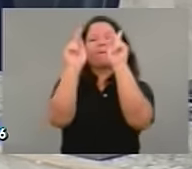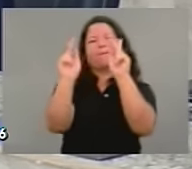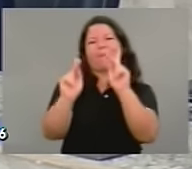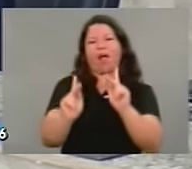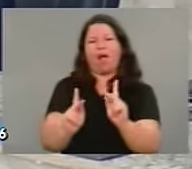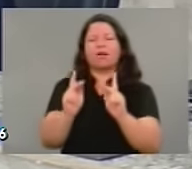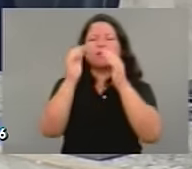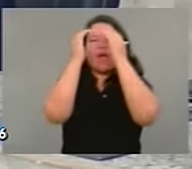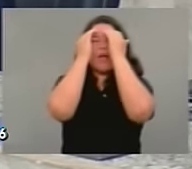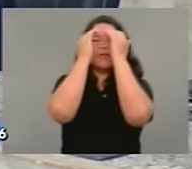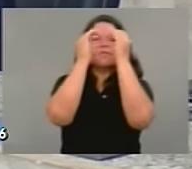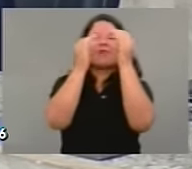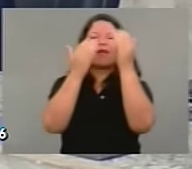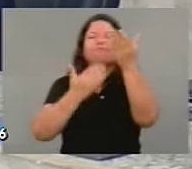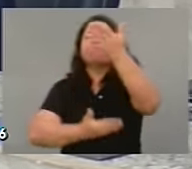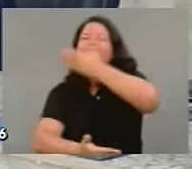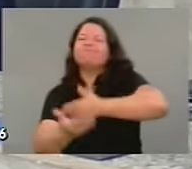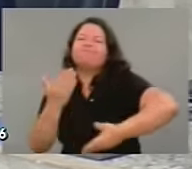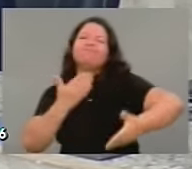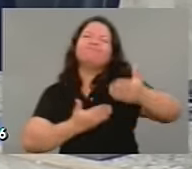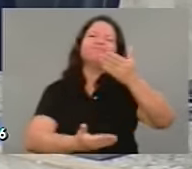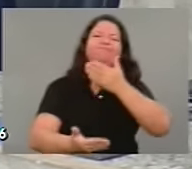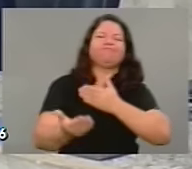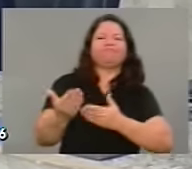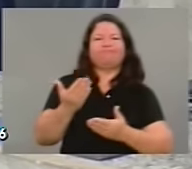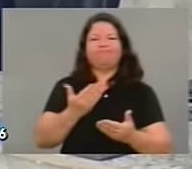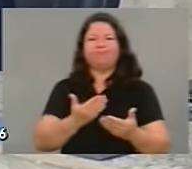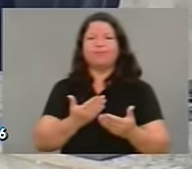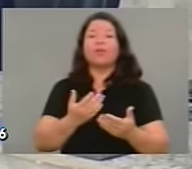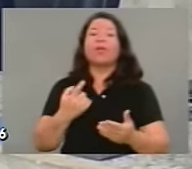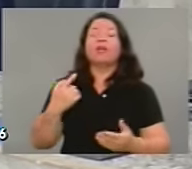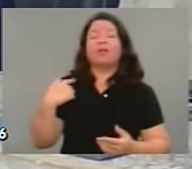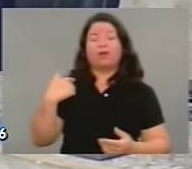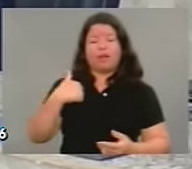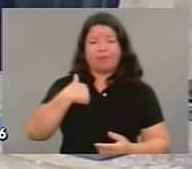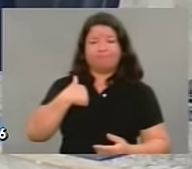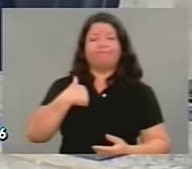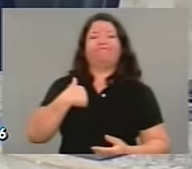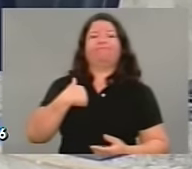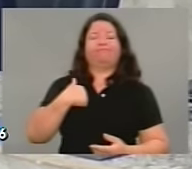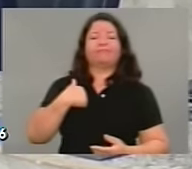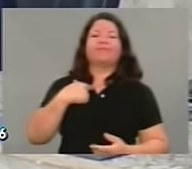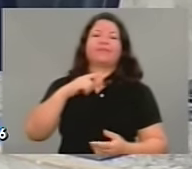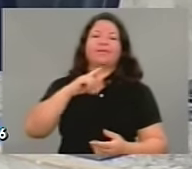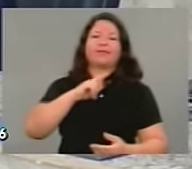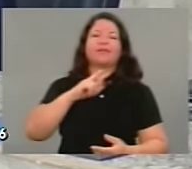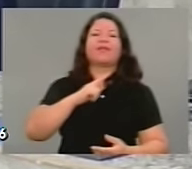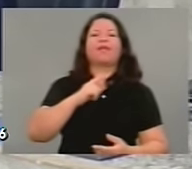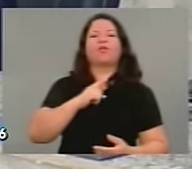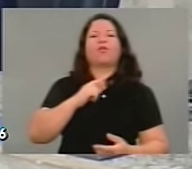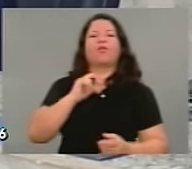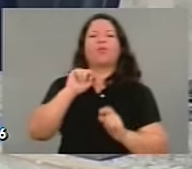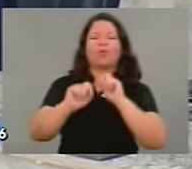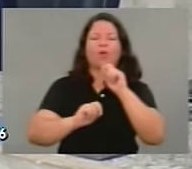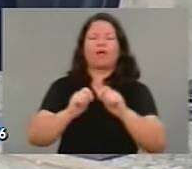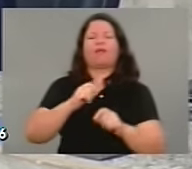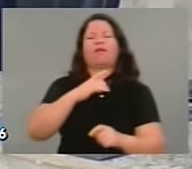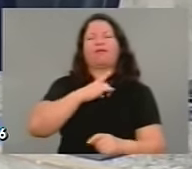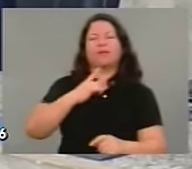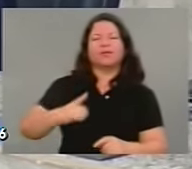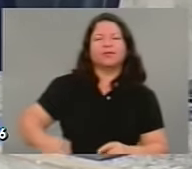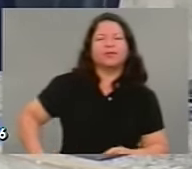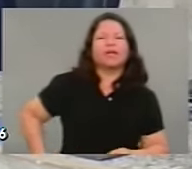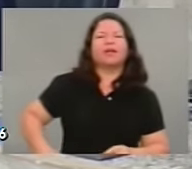de fraternidade. E tenha de nós, como pessoa, como parlamentar,